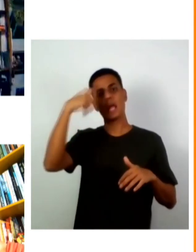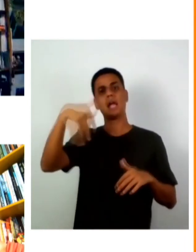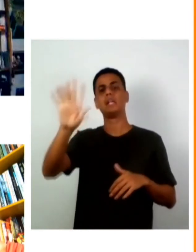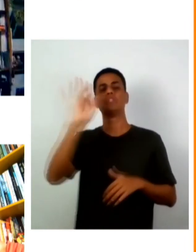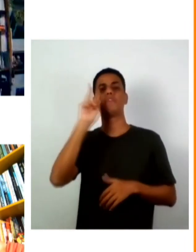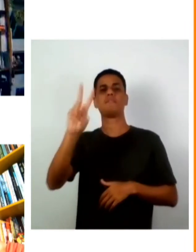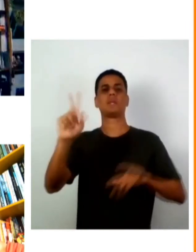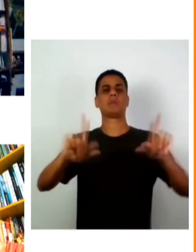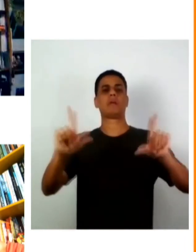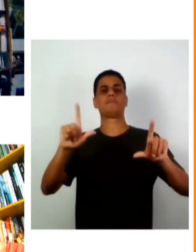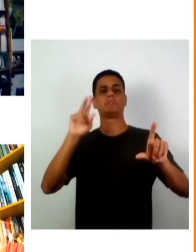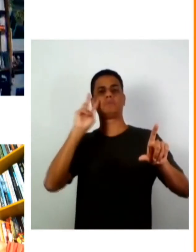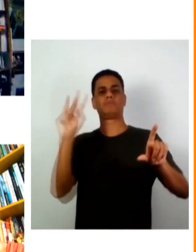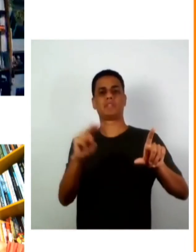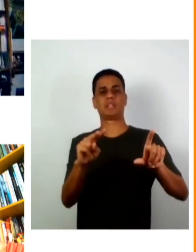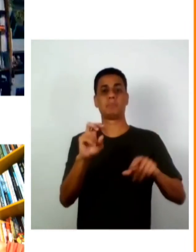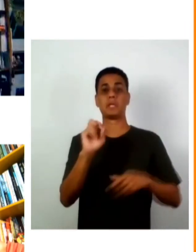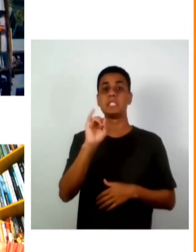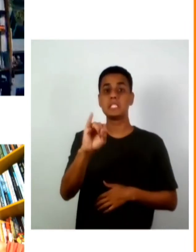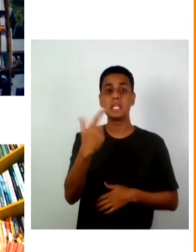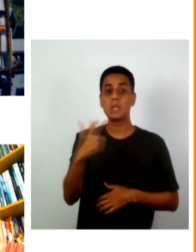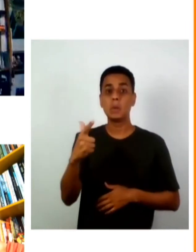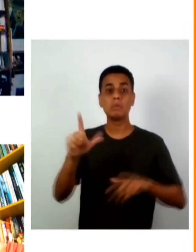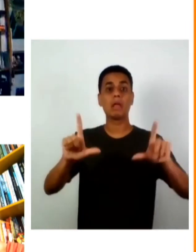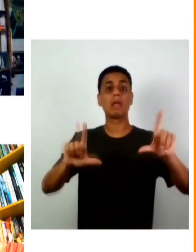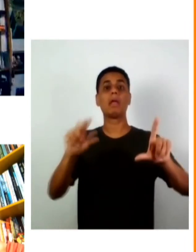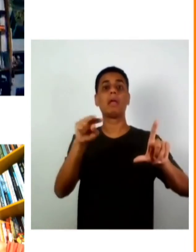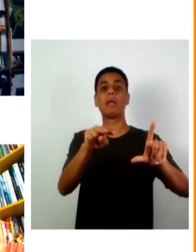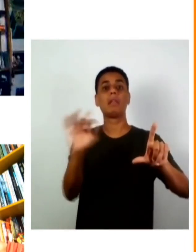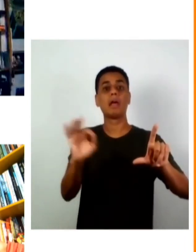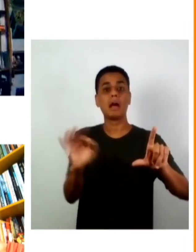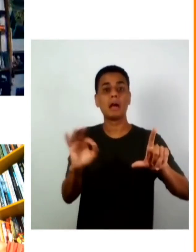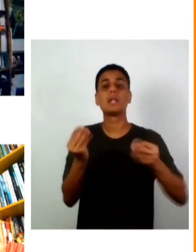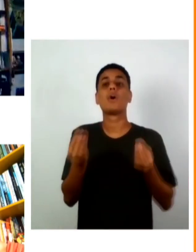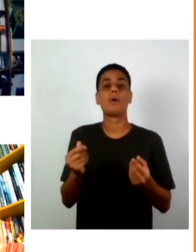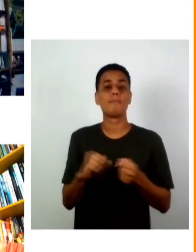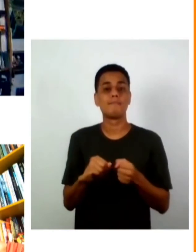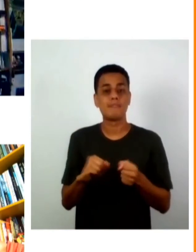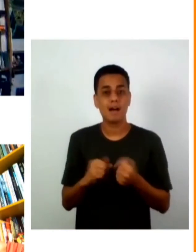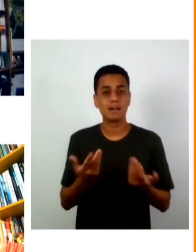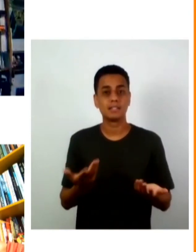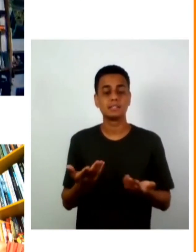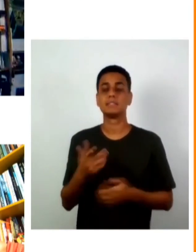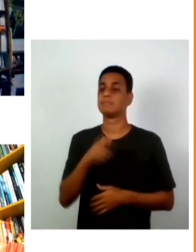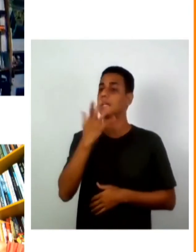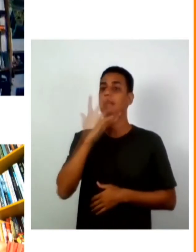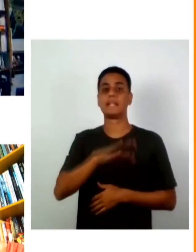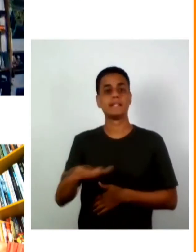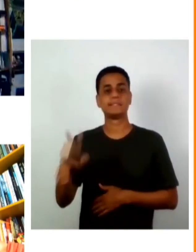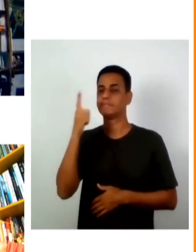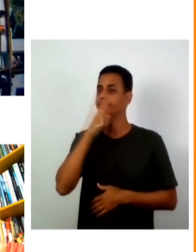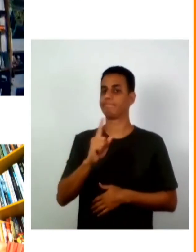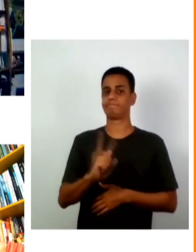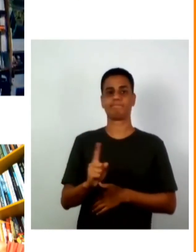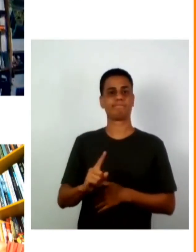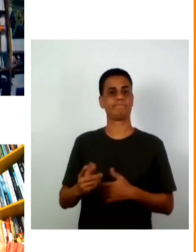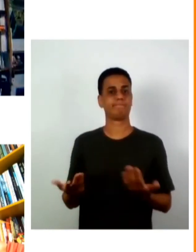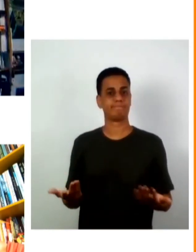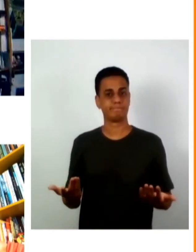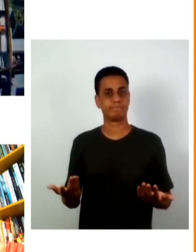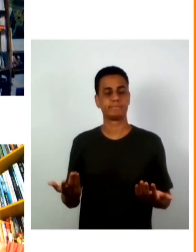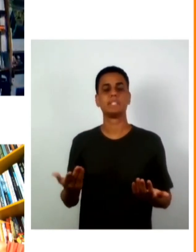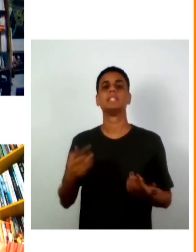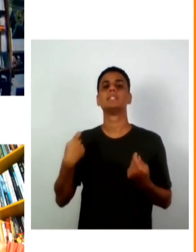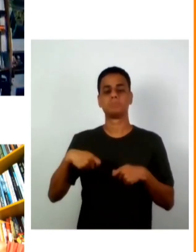através das telas quando muitas crianças não tem nem telas nas suas casas e muitos não tem nem conexão